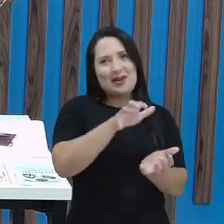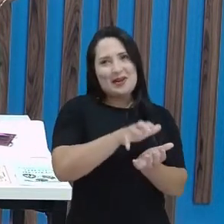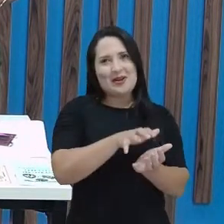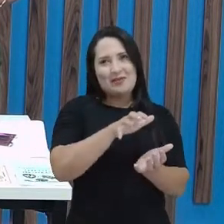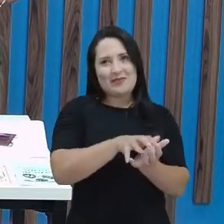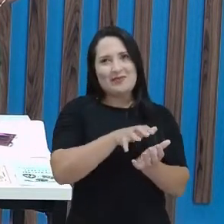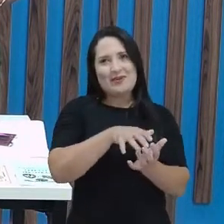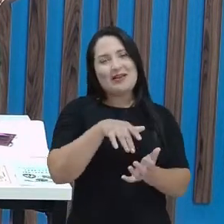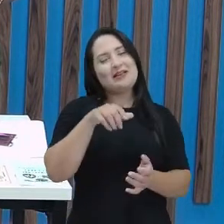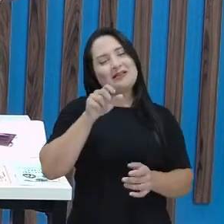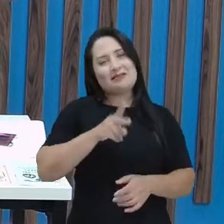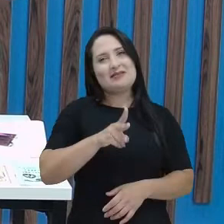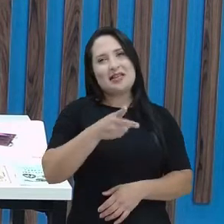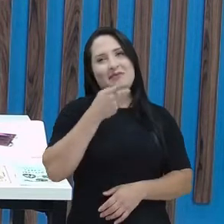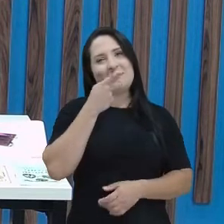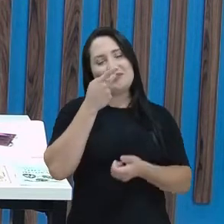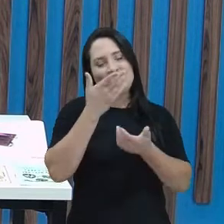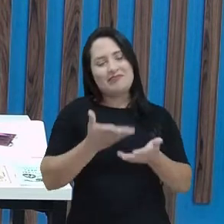se definia.